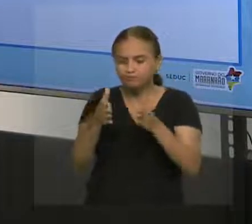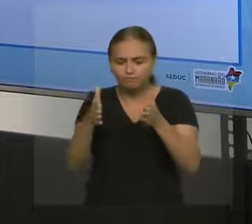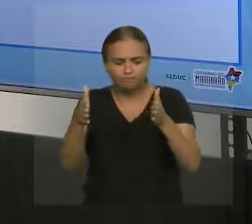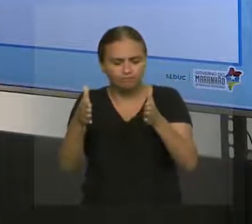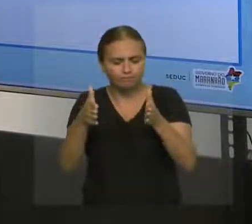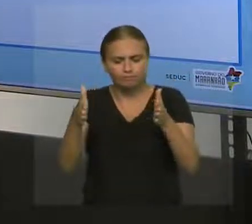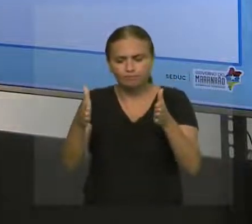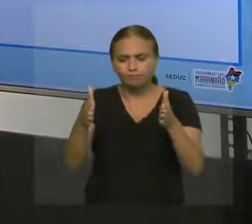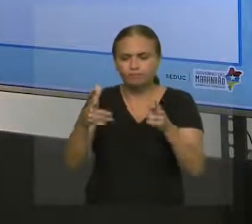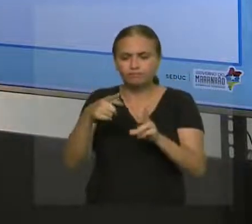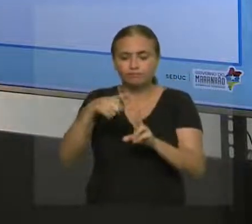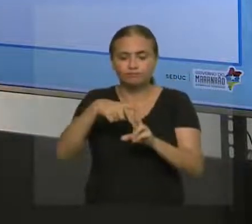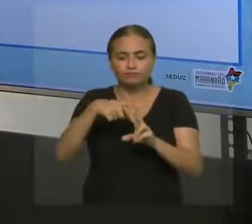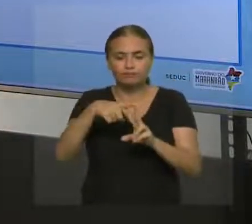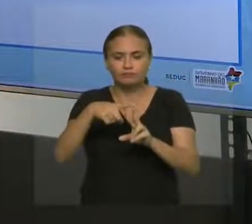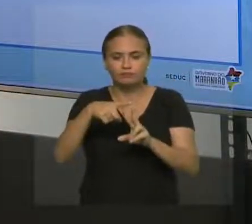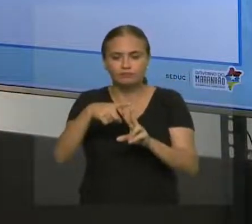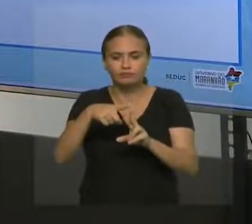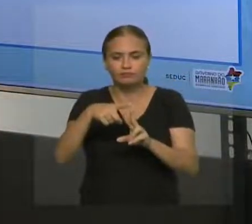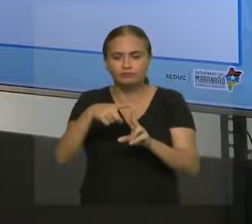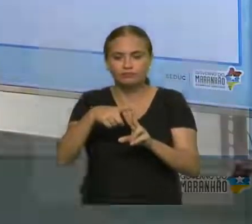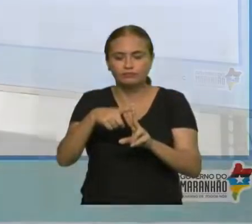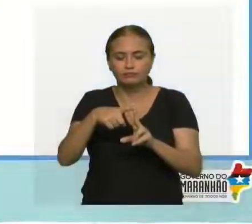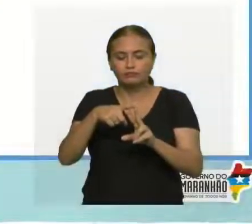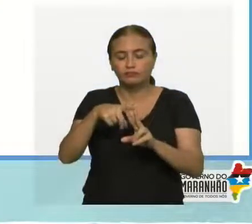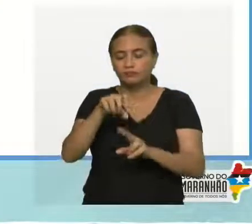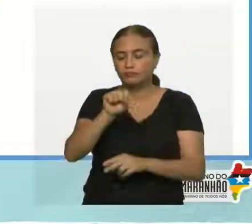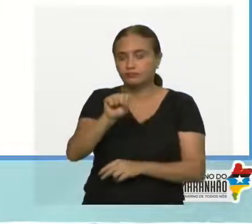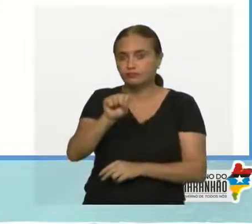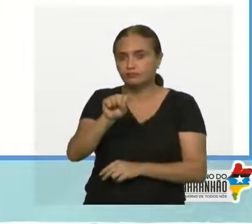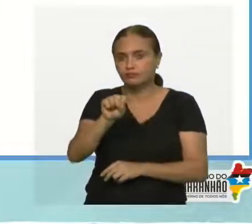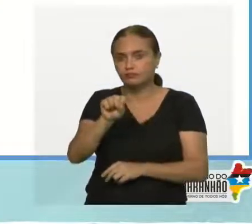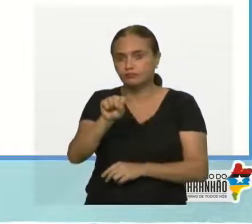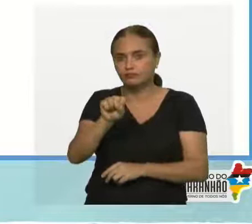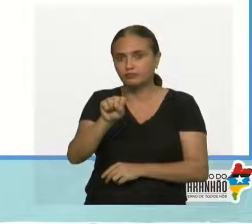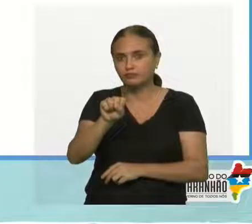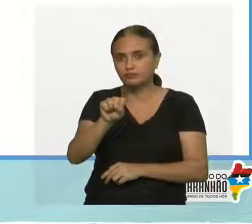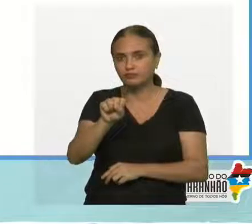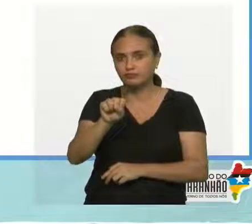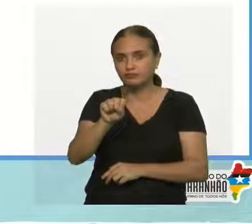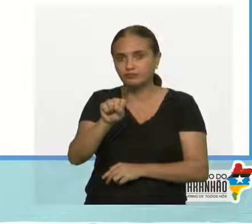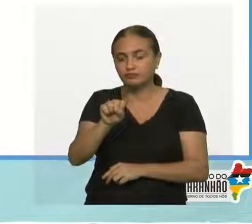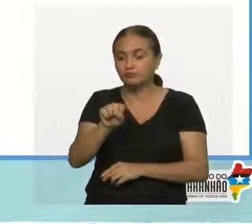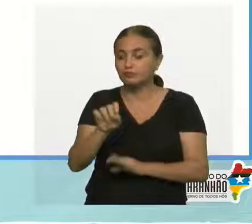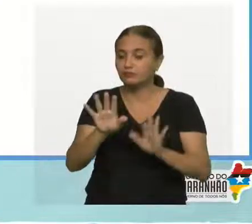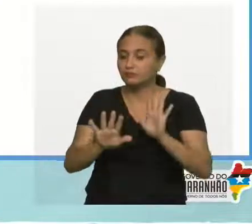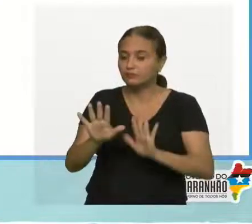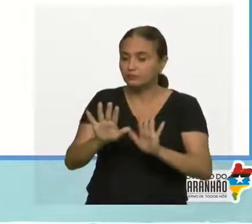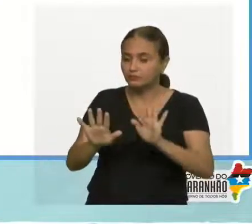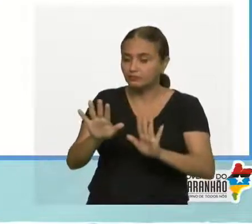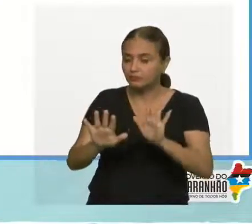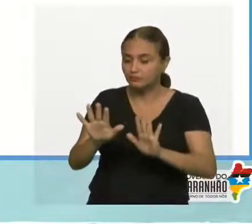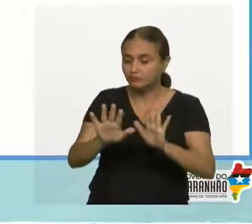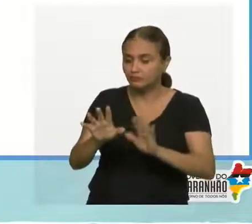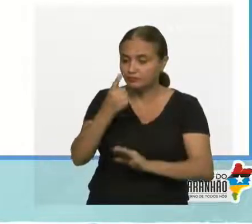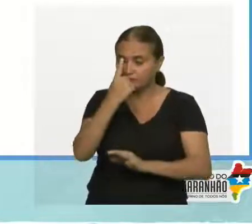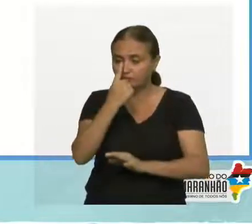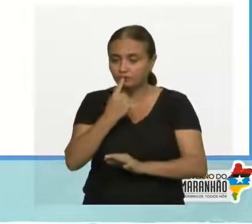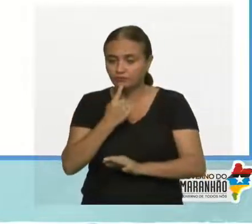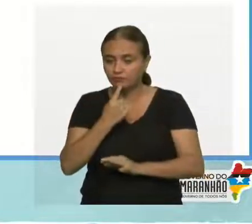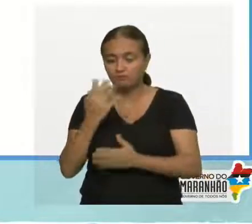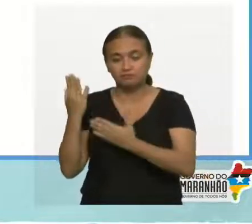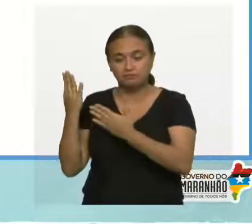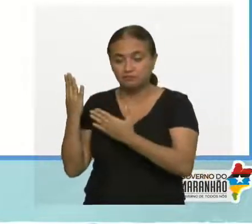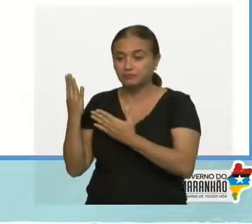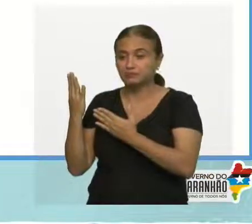né? Então eu tenho aqui, o vetor S, o vai acontecer? Eu tenho que ter cuidado com a figura, porque geralmente essas